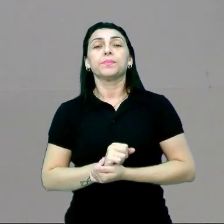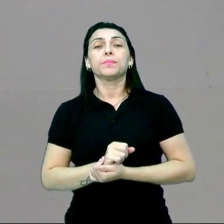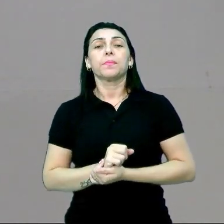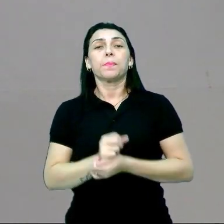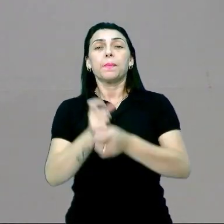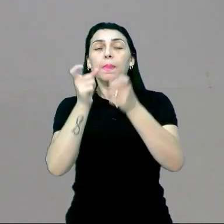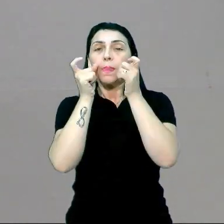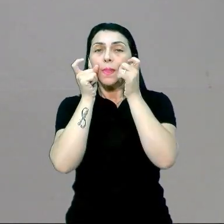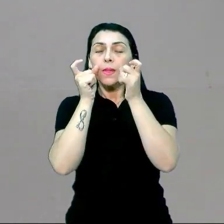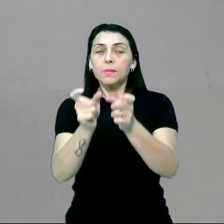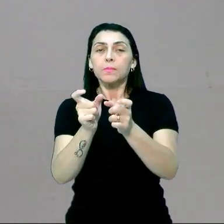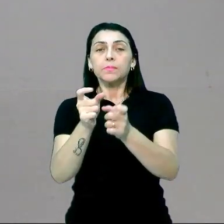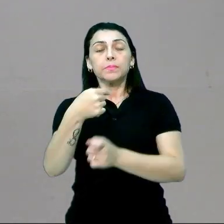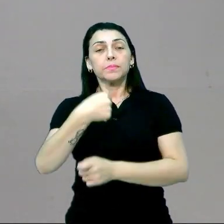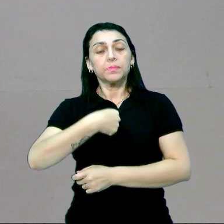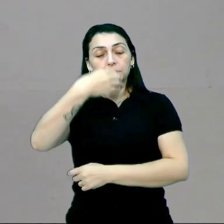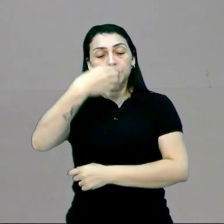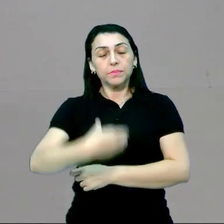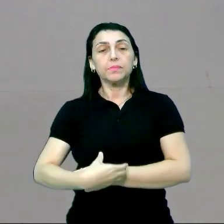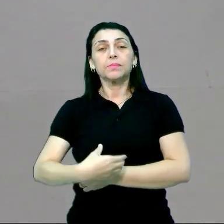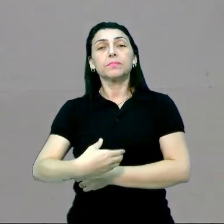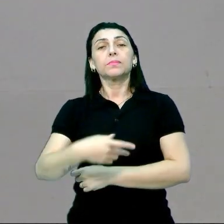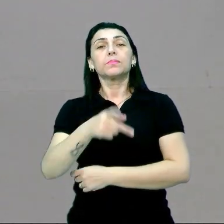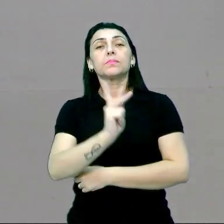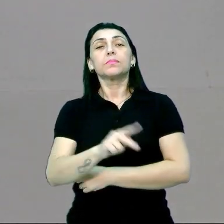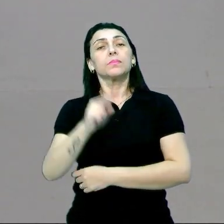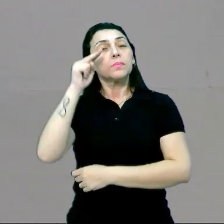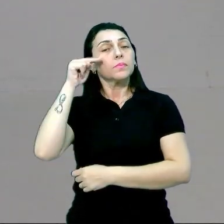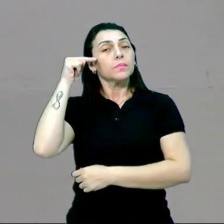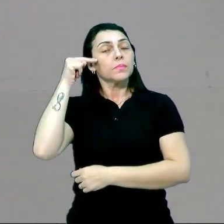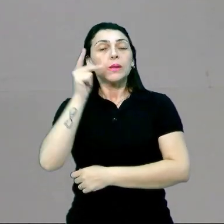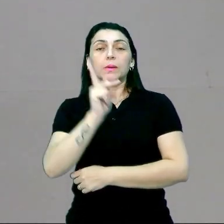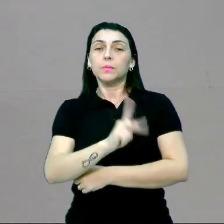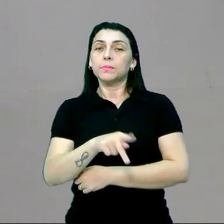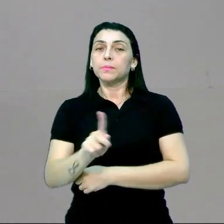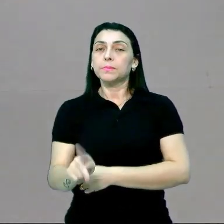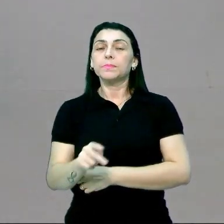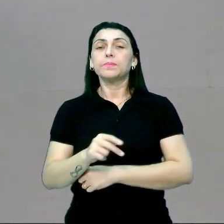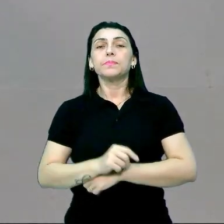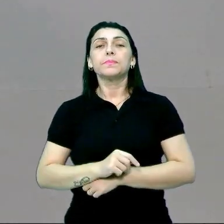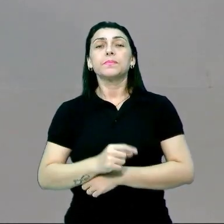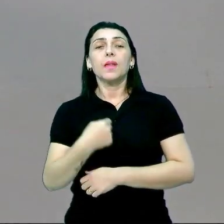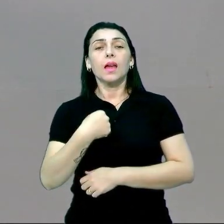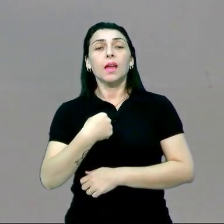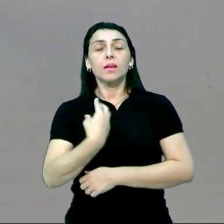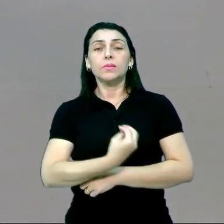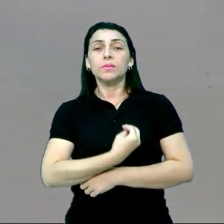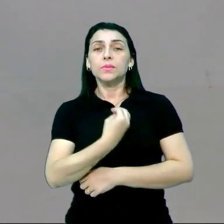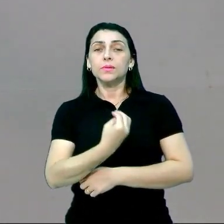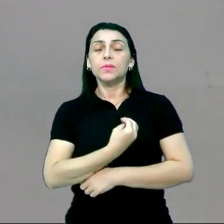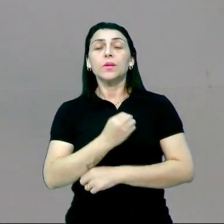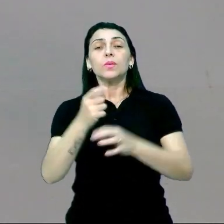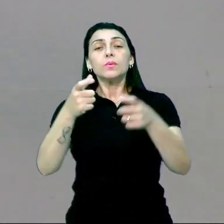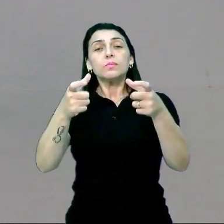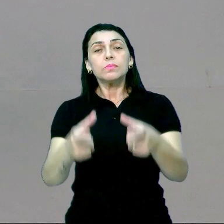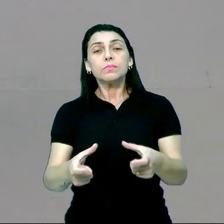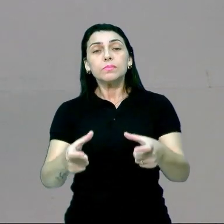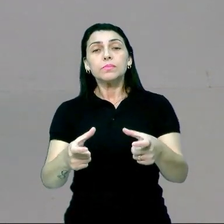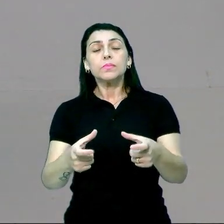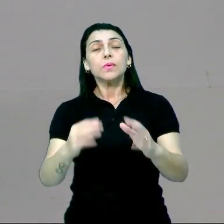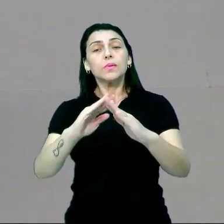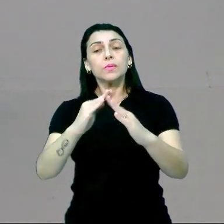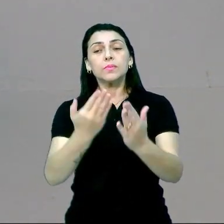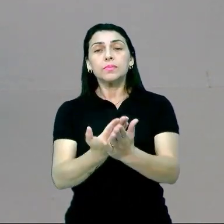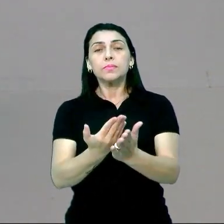Então, prestem bem atenção. Eu, professor Ney, enquanto professor, quando eu estou no estabelecimento